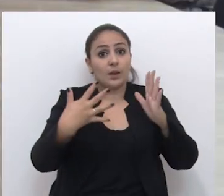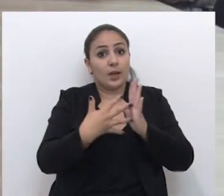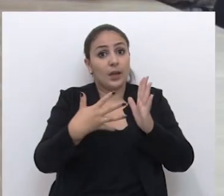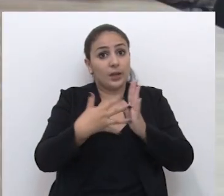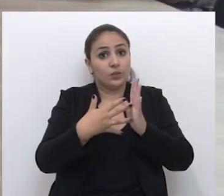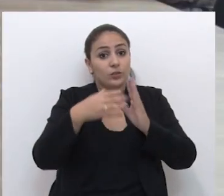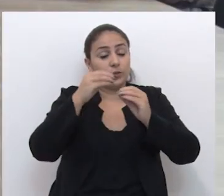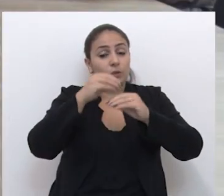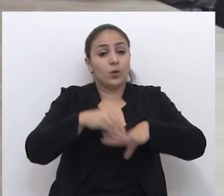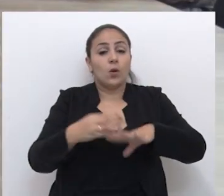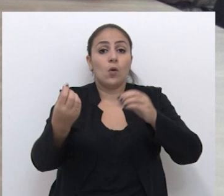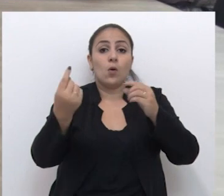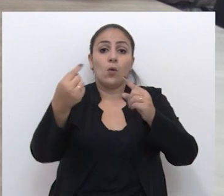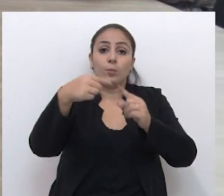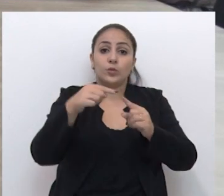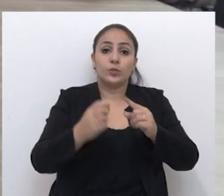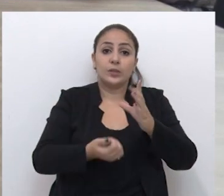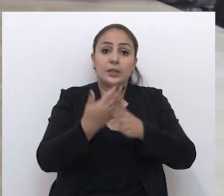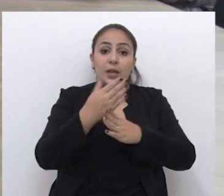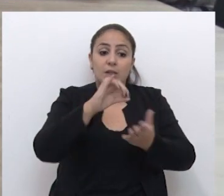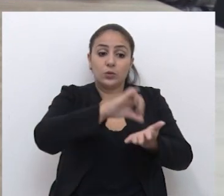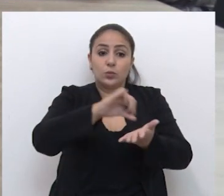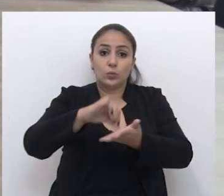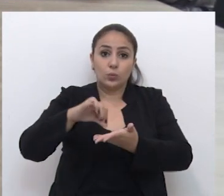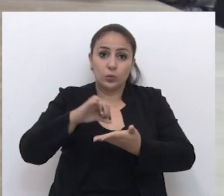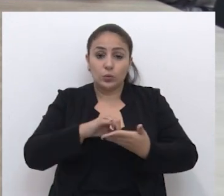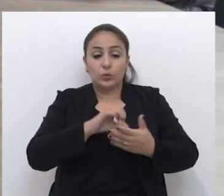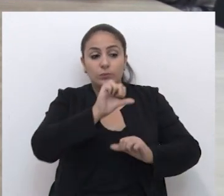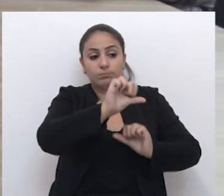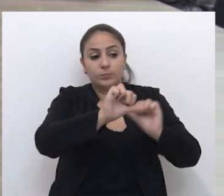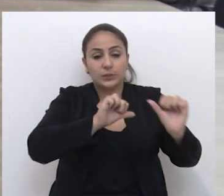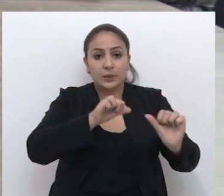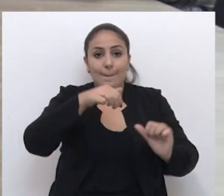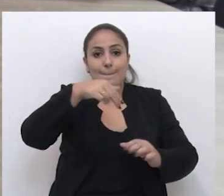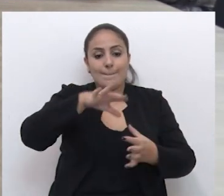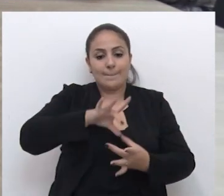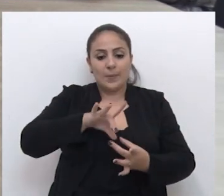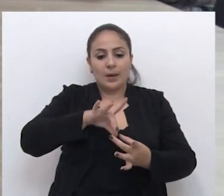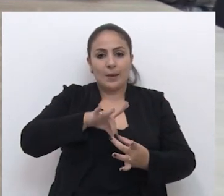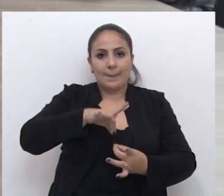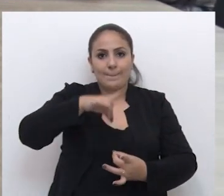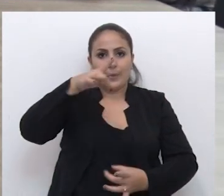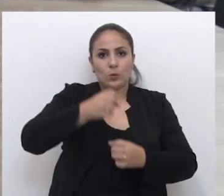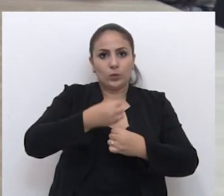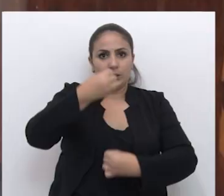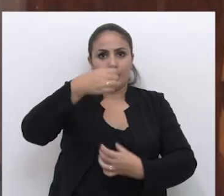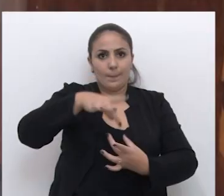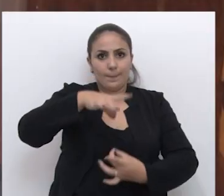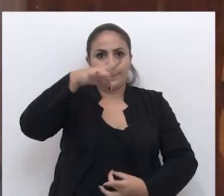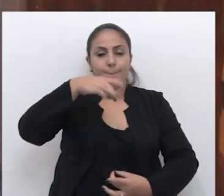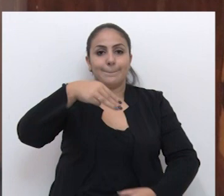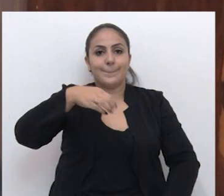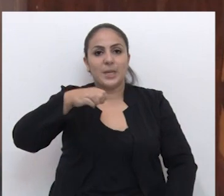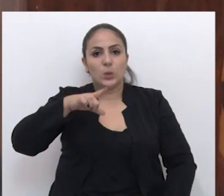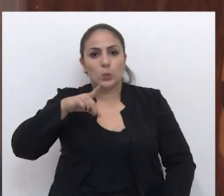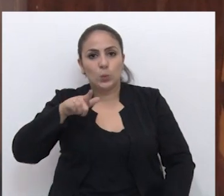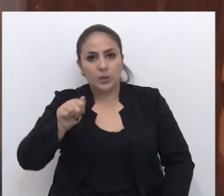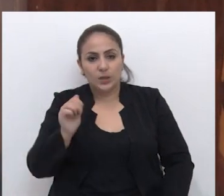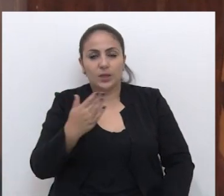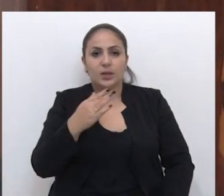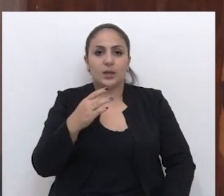faz parte de uma rede que busca a criação de núcleos de transplantes de medula óssea no Estado. É, para mim,